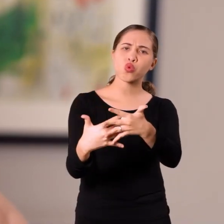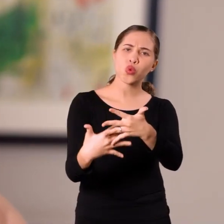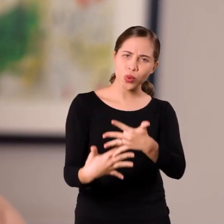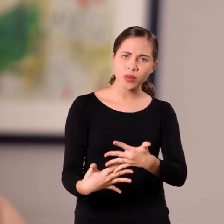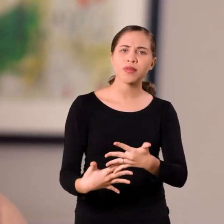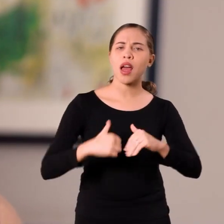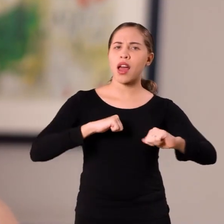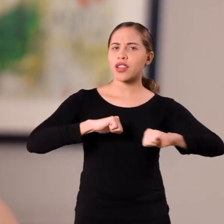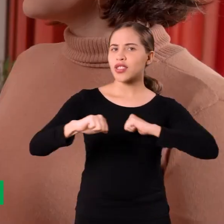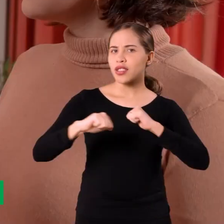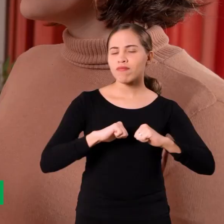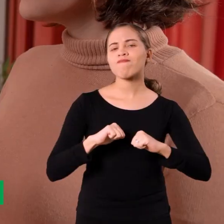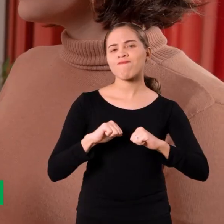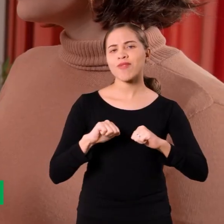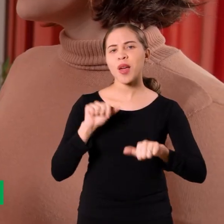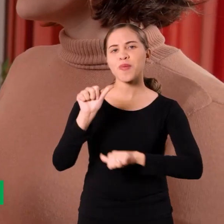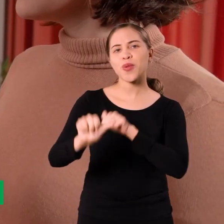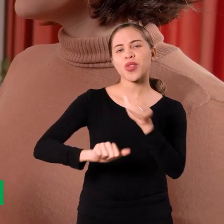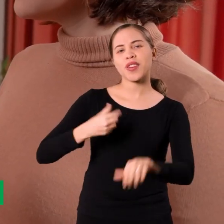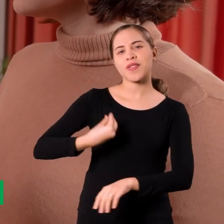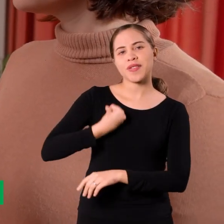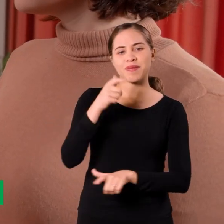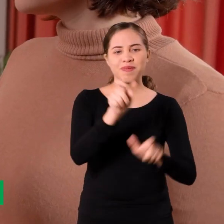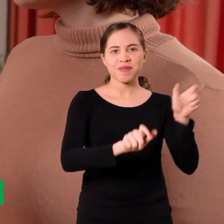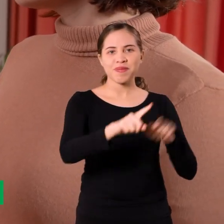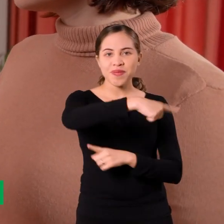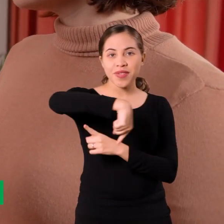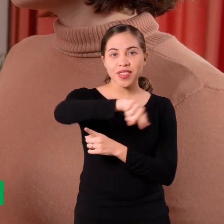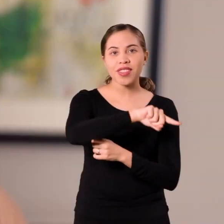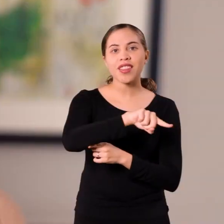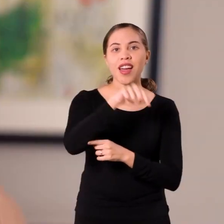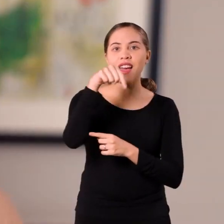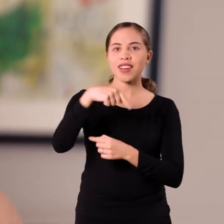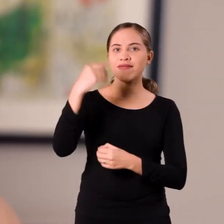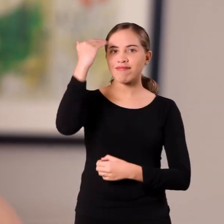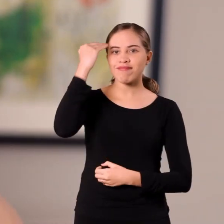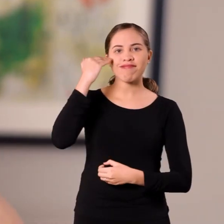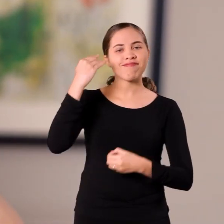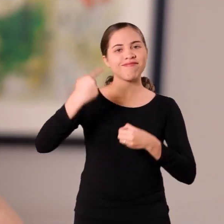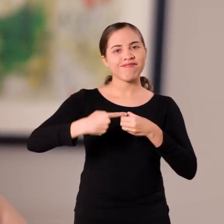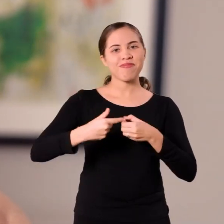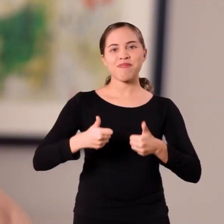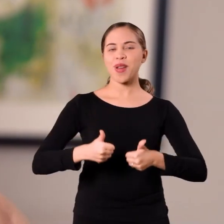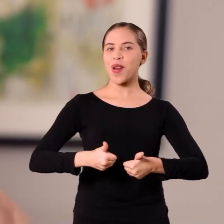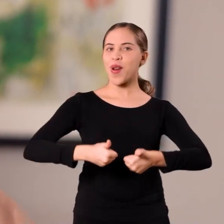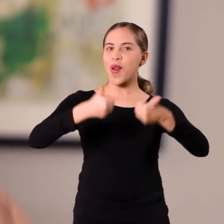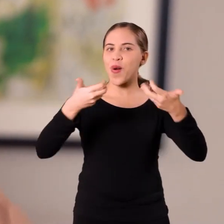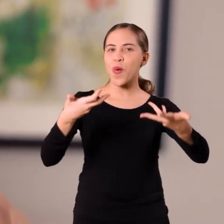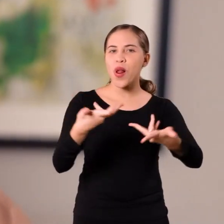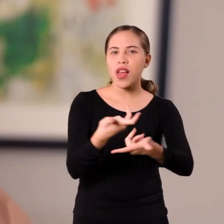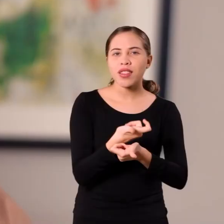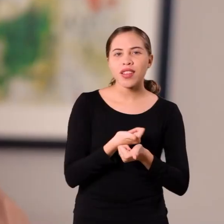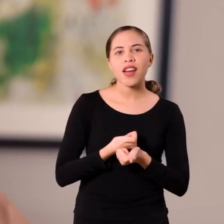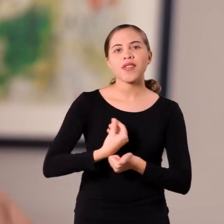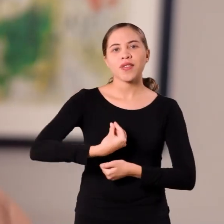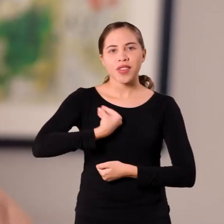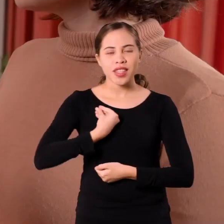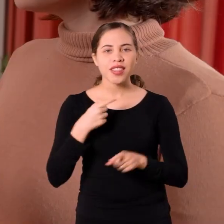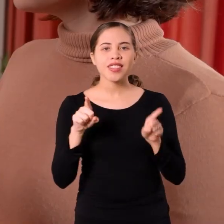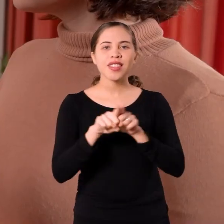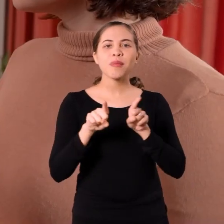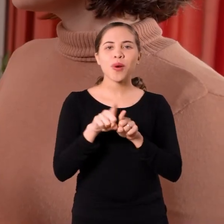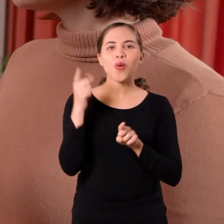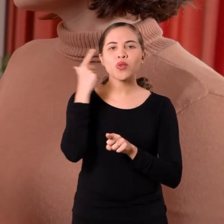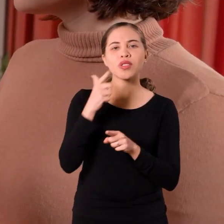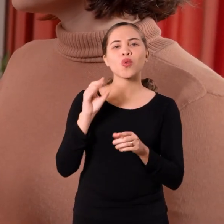outras ações que mudaram a vida das pessoas da nossa cidade. Melhorou a qualidade de vida